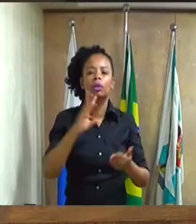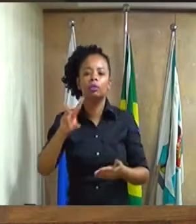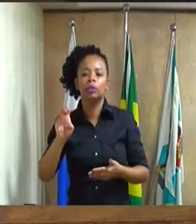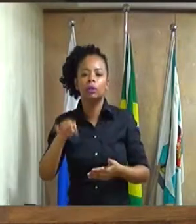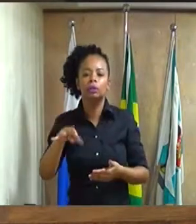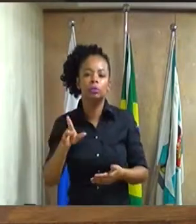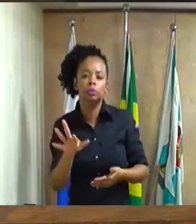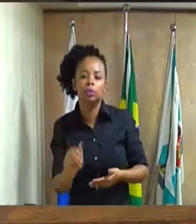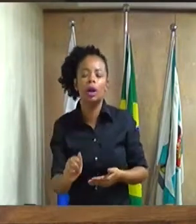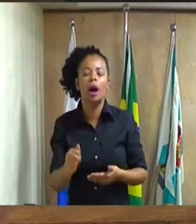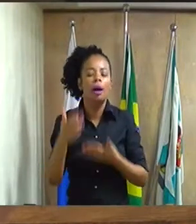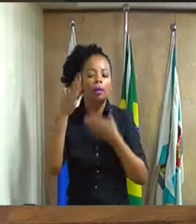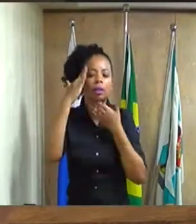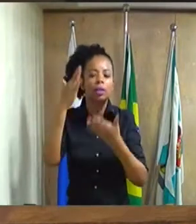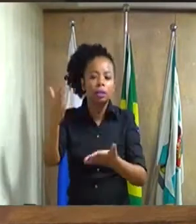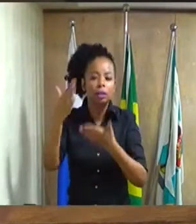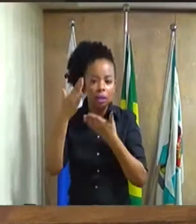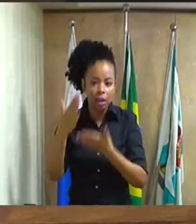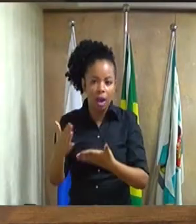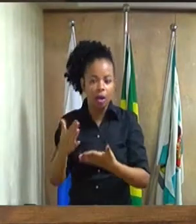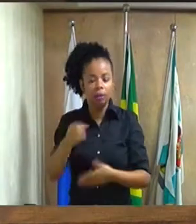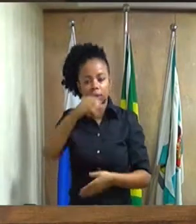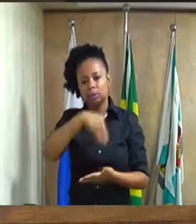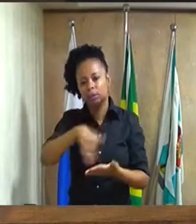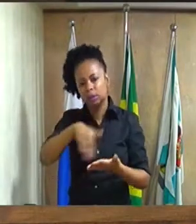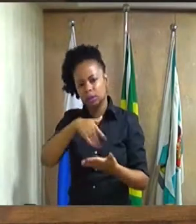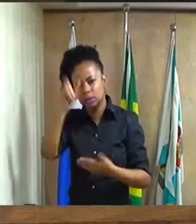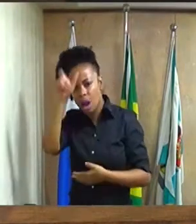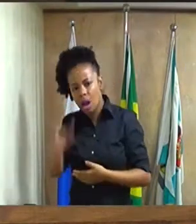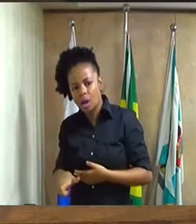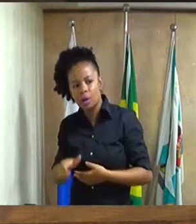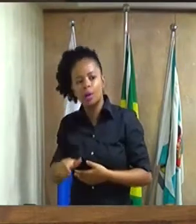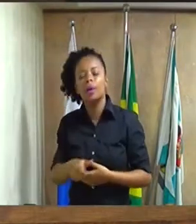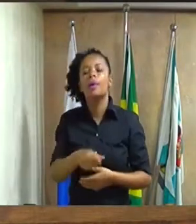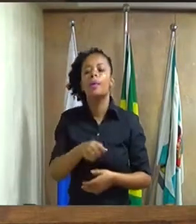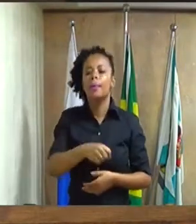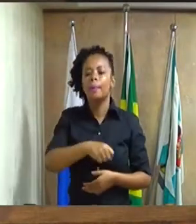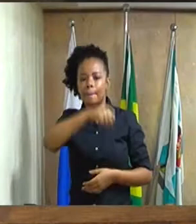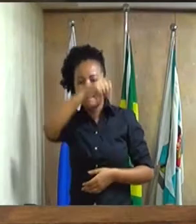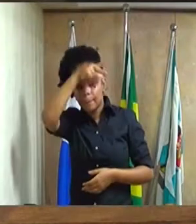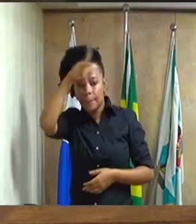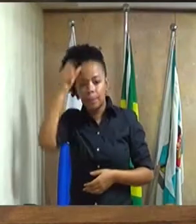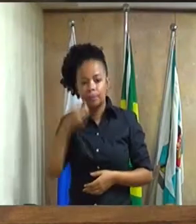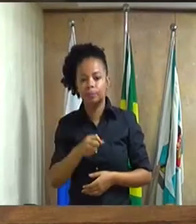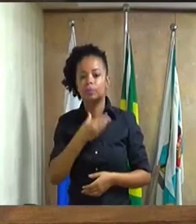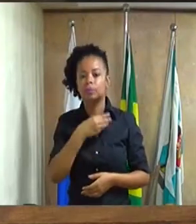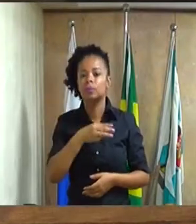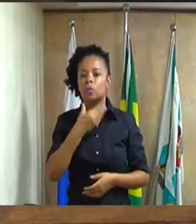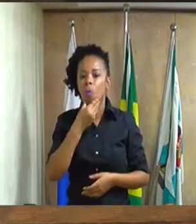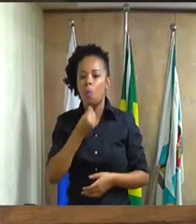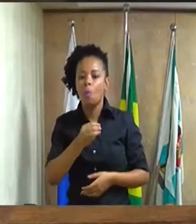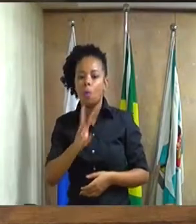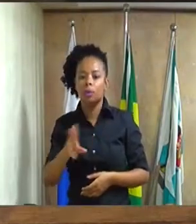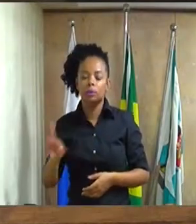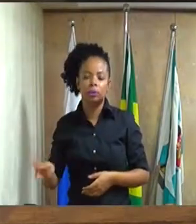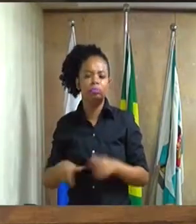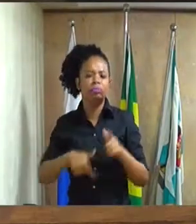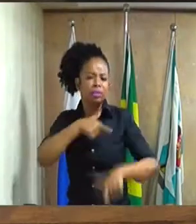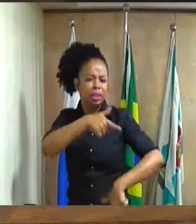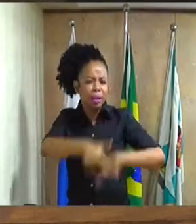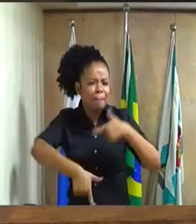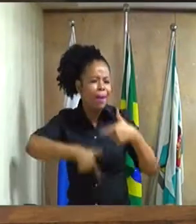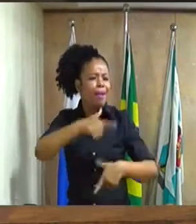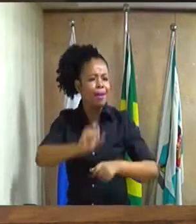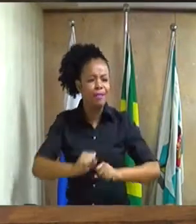secretário e o prefeito Austin Reis por trabalhar incansavelmente pelo município do Caxias e também falar